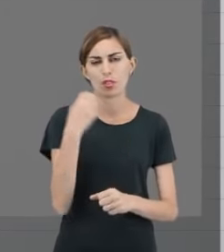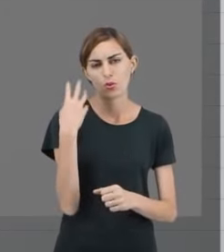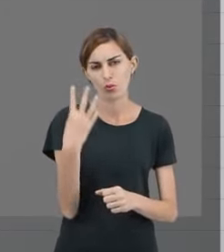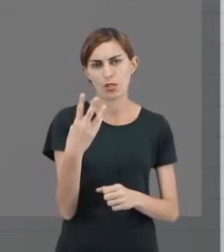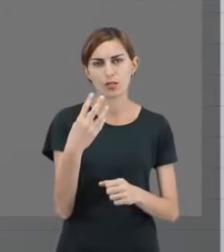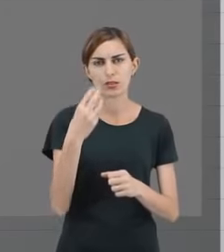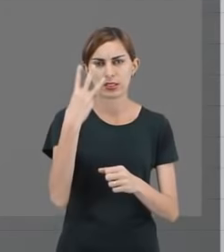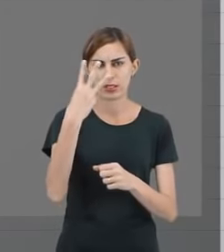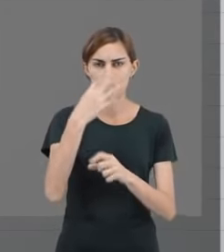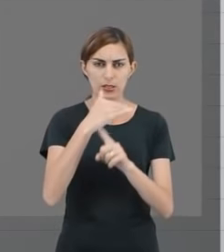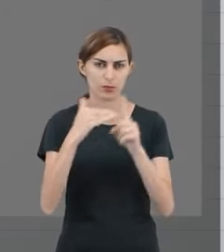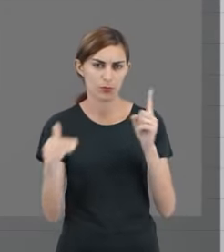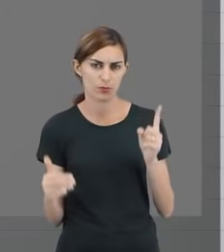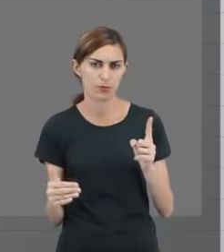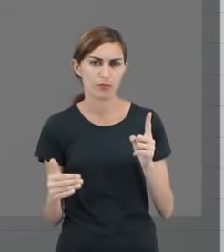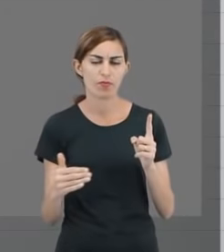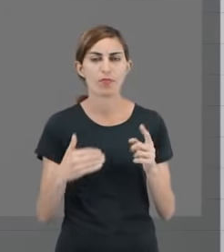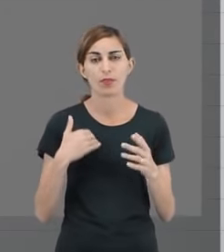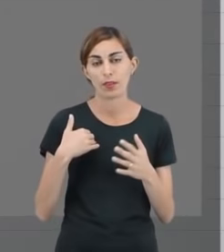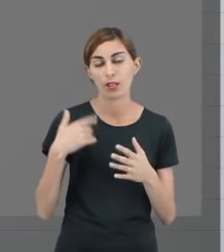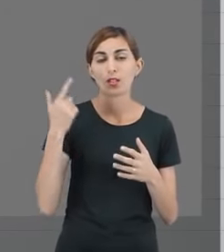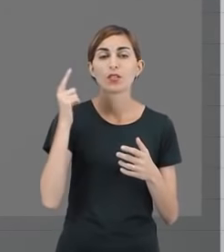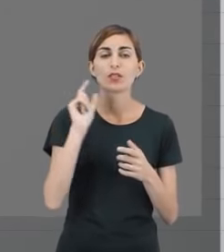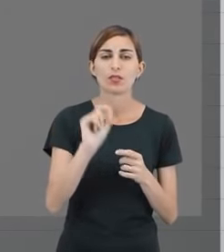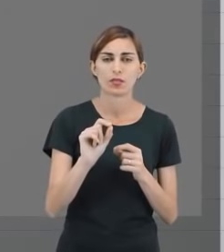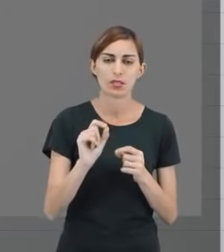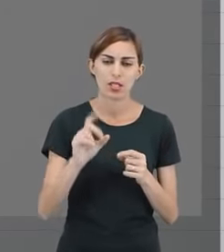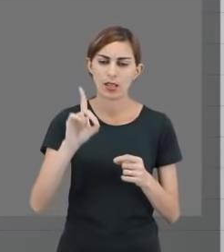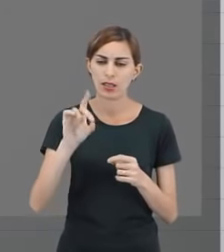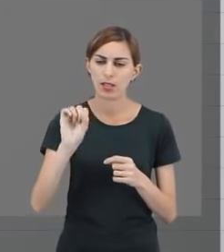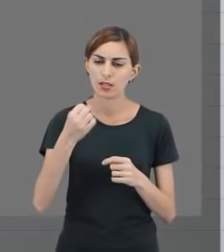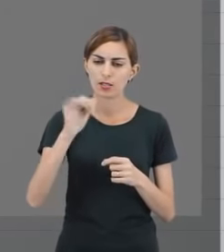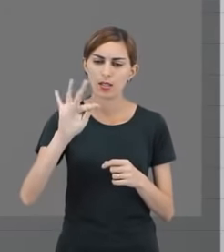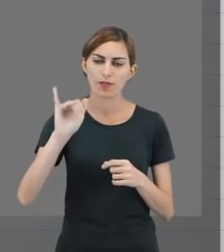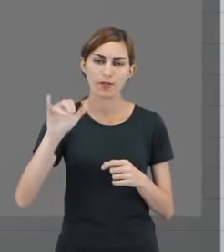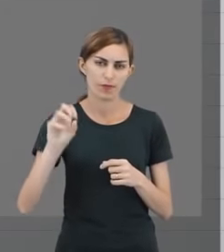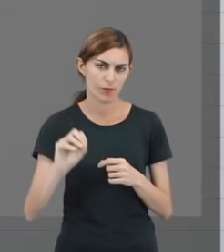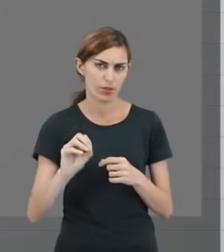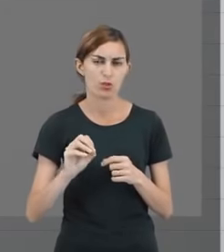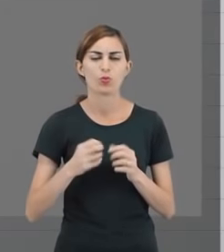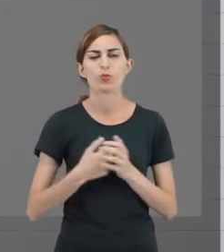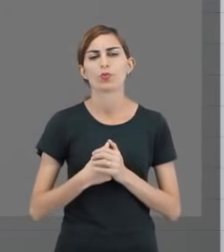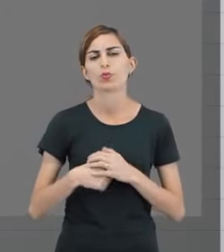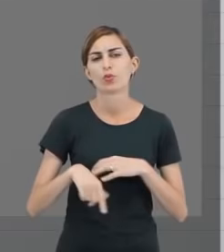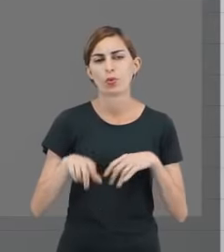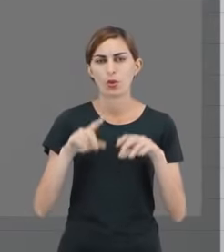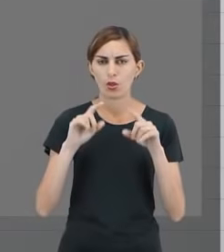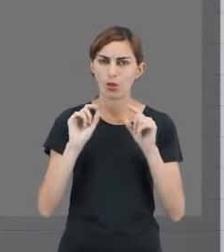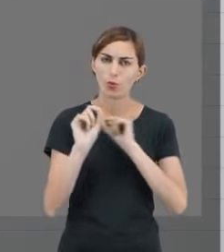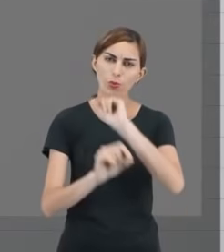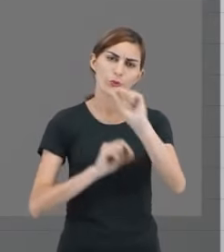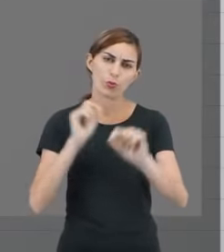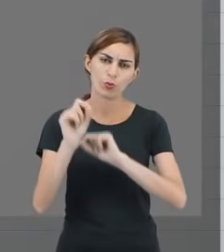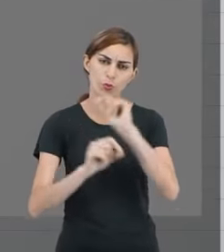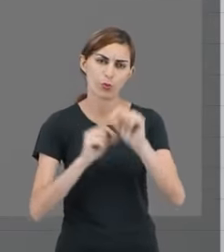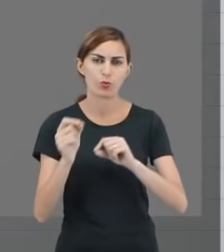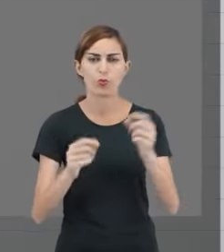ficou com três e meio. Aí você vai receber um desafio de ensino, certo? É uma